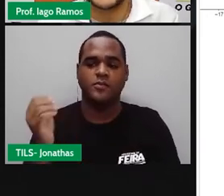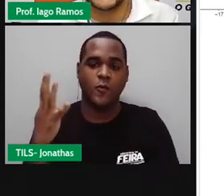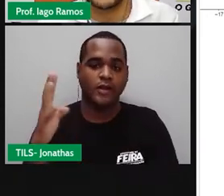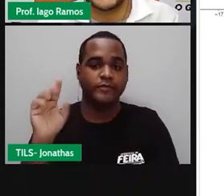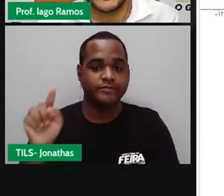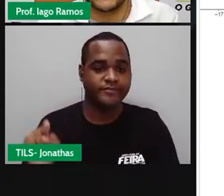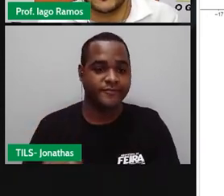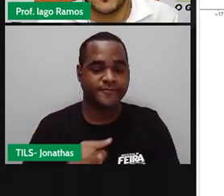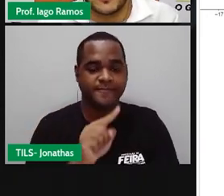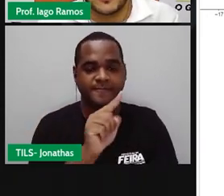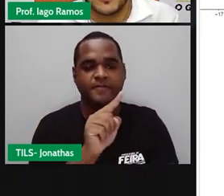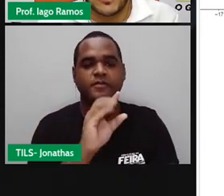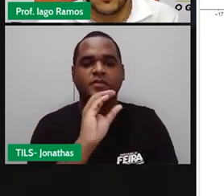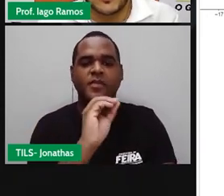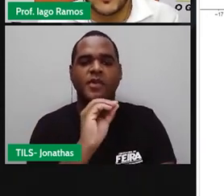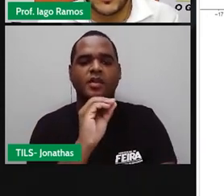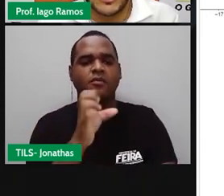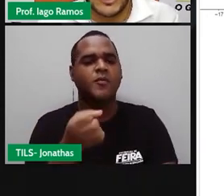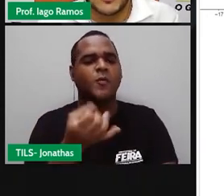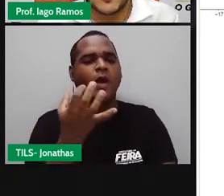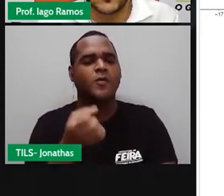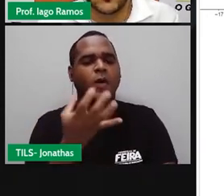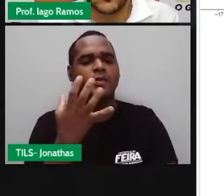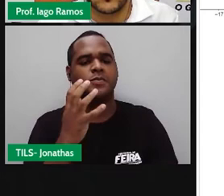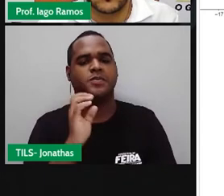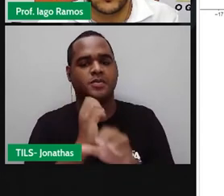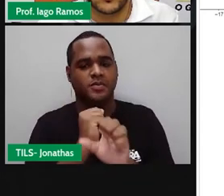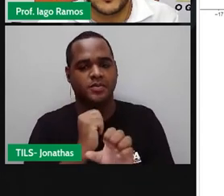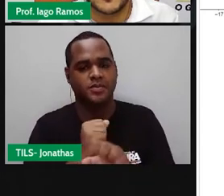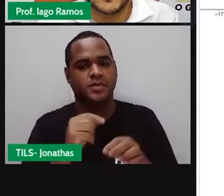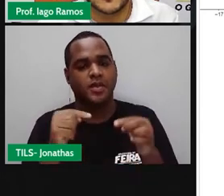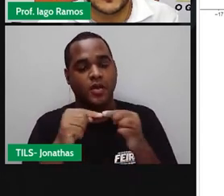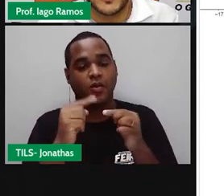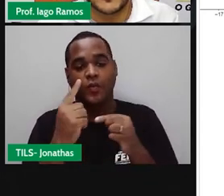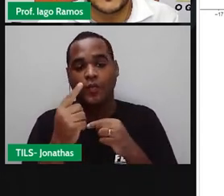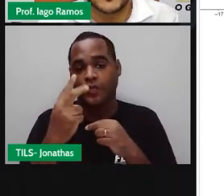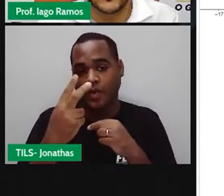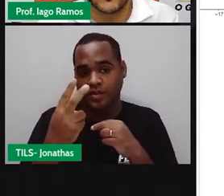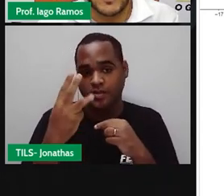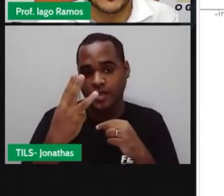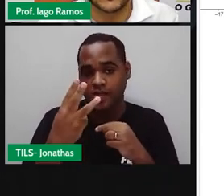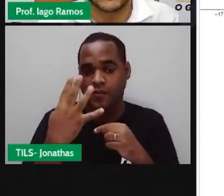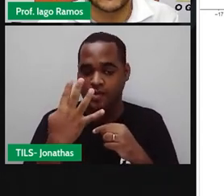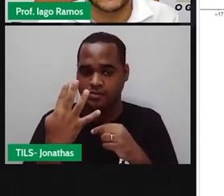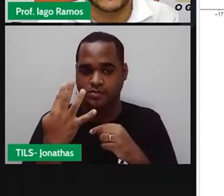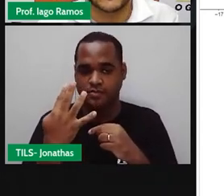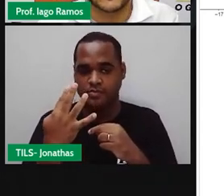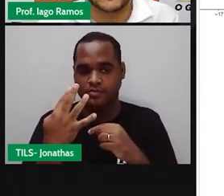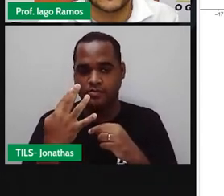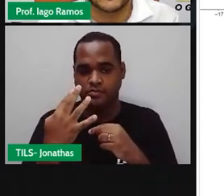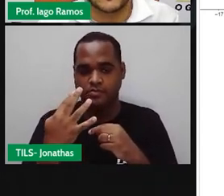até chegar ao zero. Dá quantas unidades? Um, dois, três, quatro.